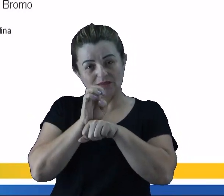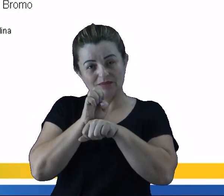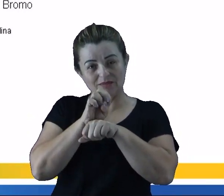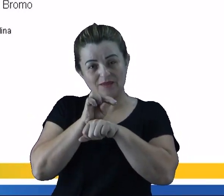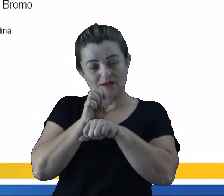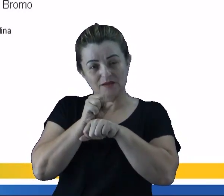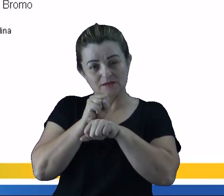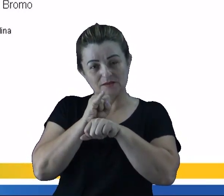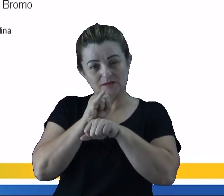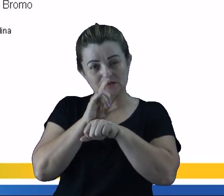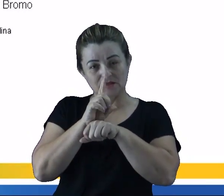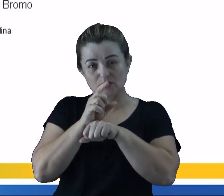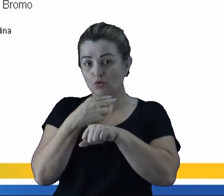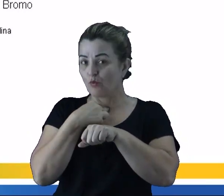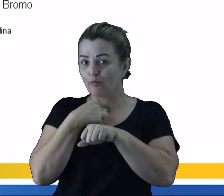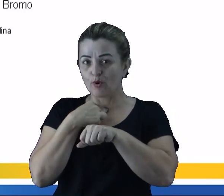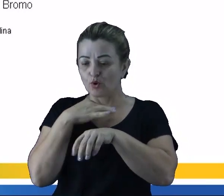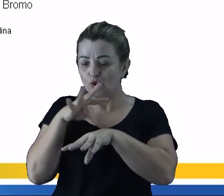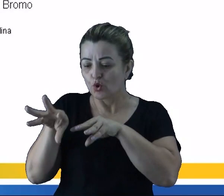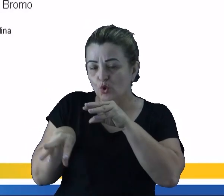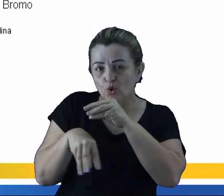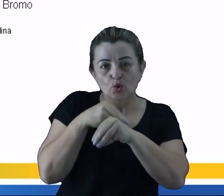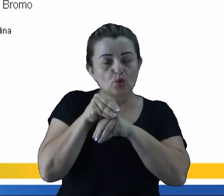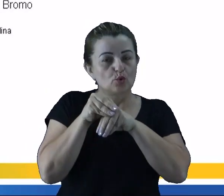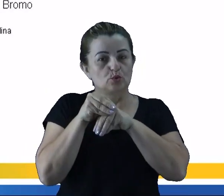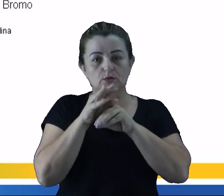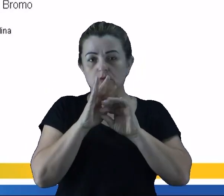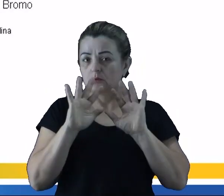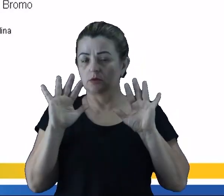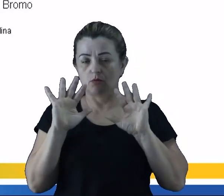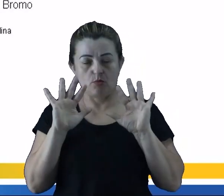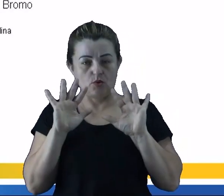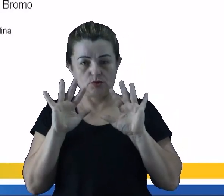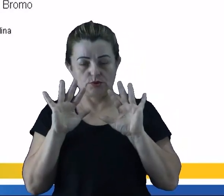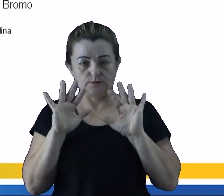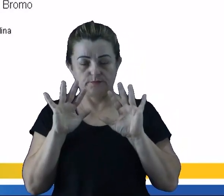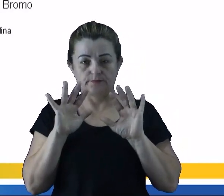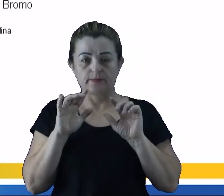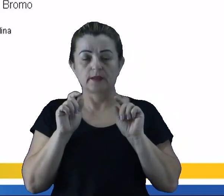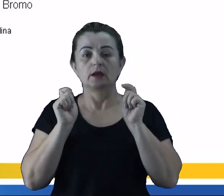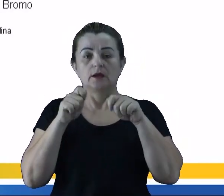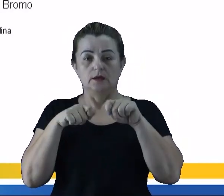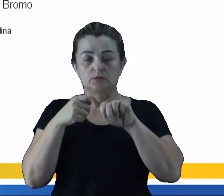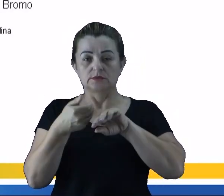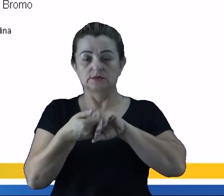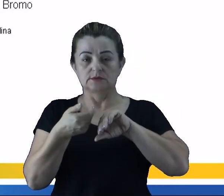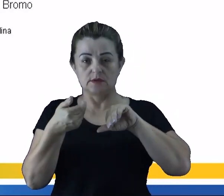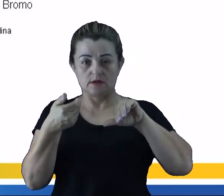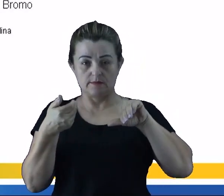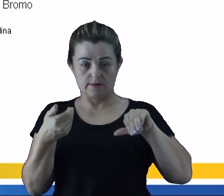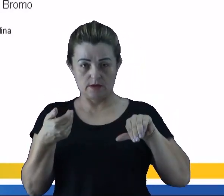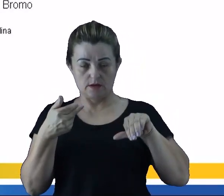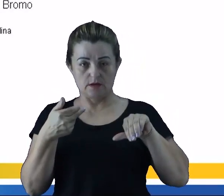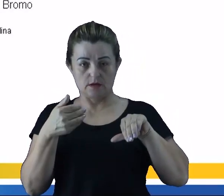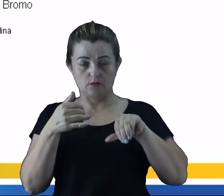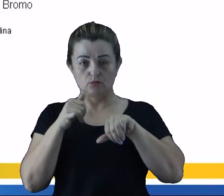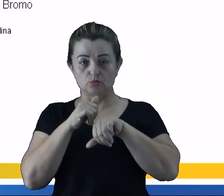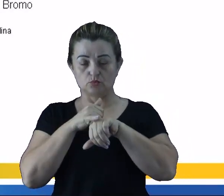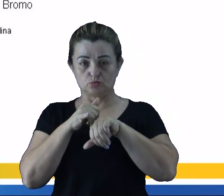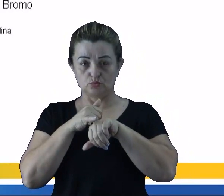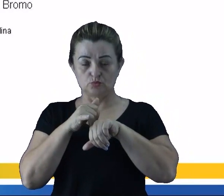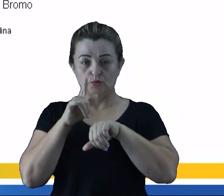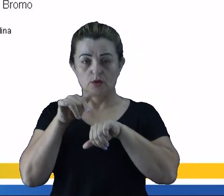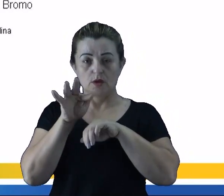elas não devem se misturar, tem que ser uma mistura imissível. Então, é possível separar ali usando um equipamento especial